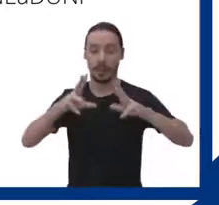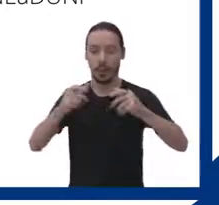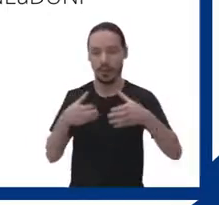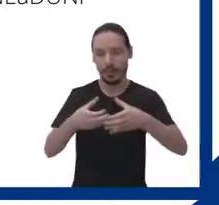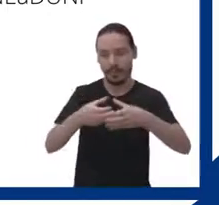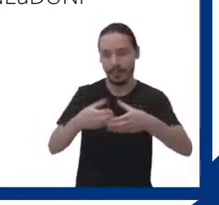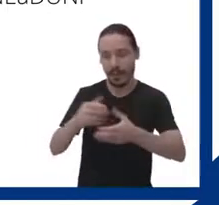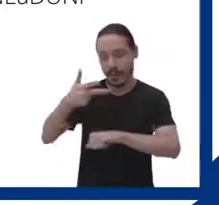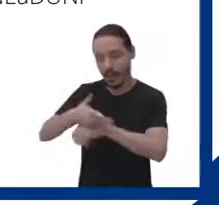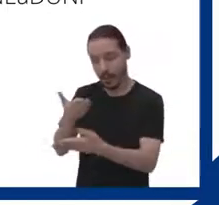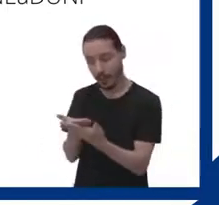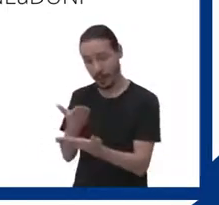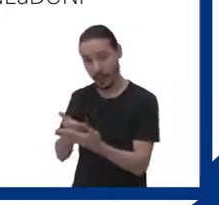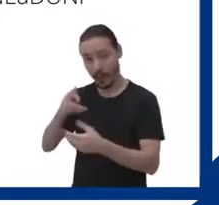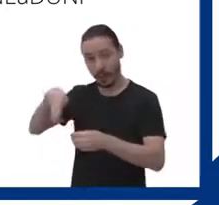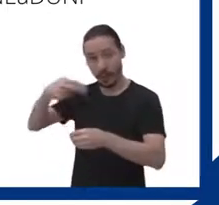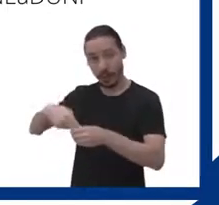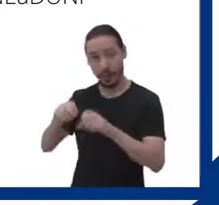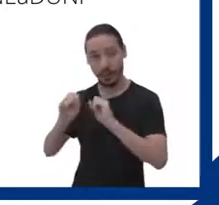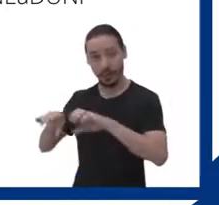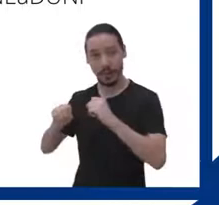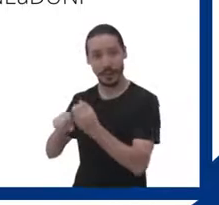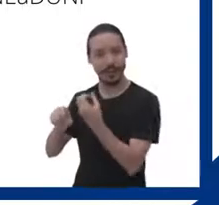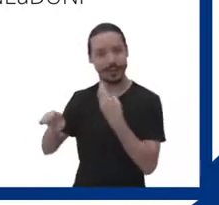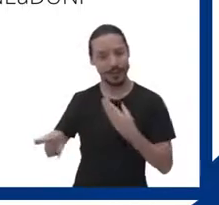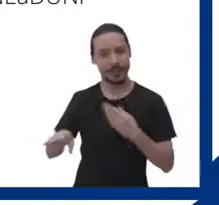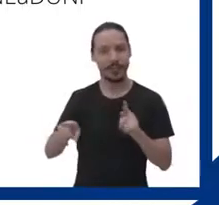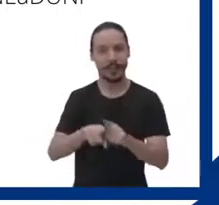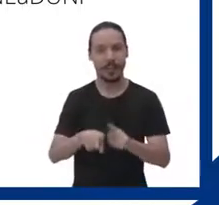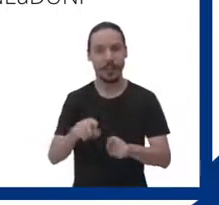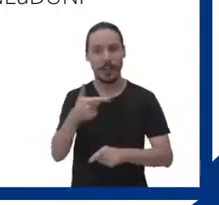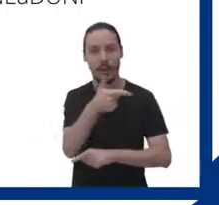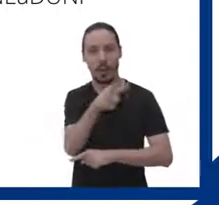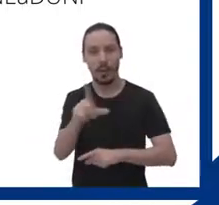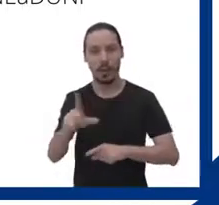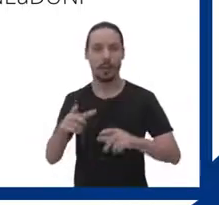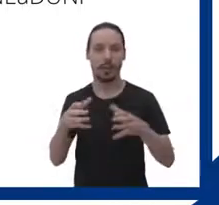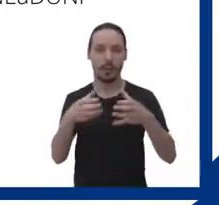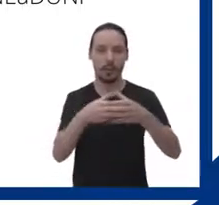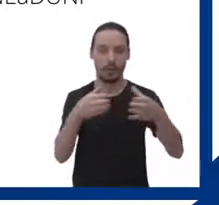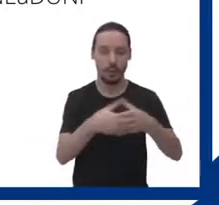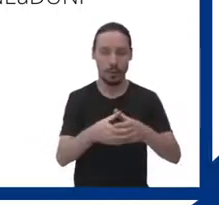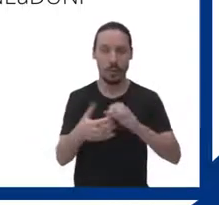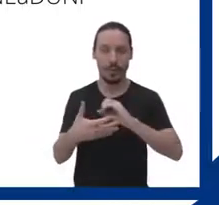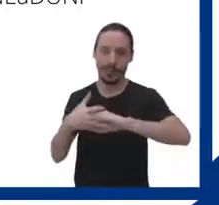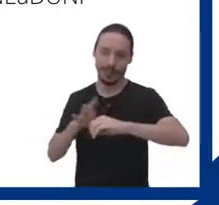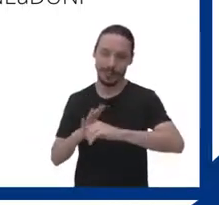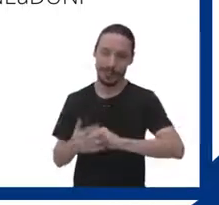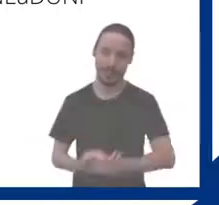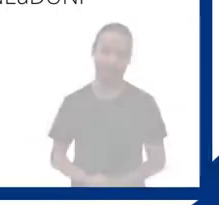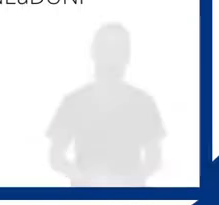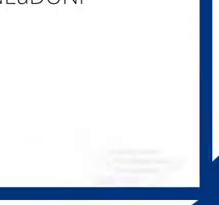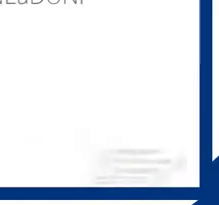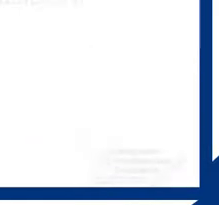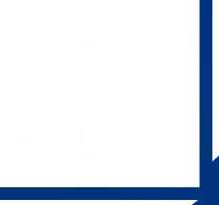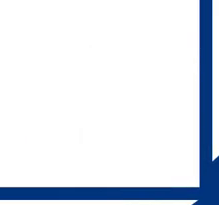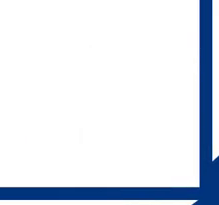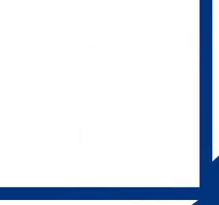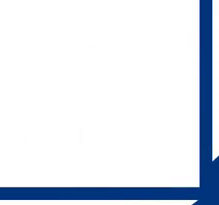de videoaulas do Núcleo de Educação à Distância e demais integrantes deste núcleo.